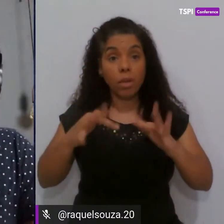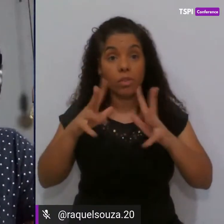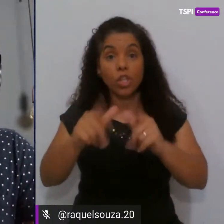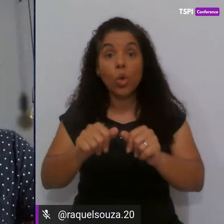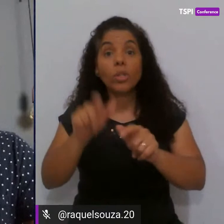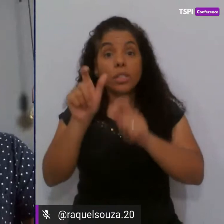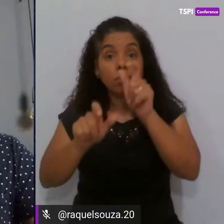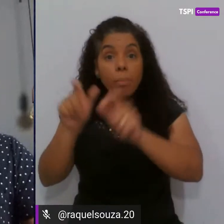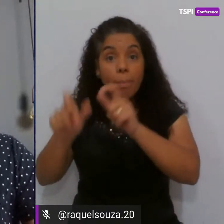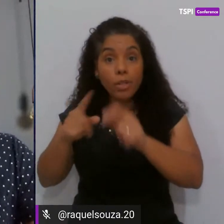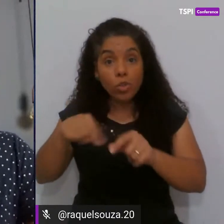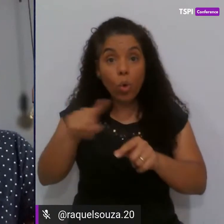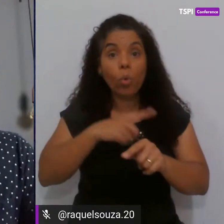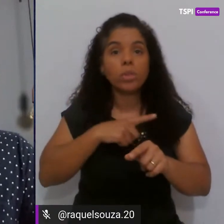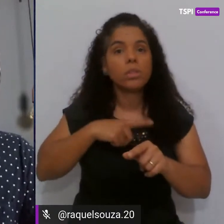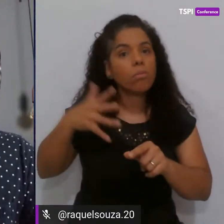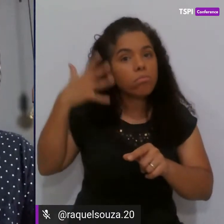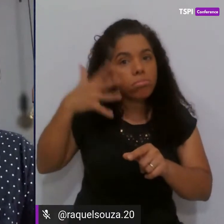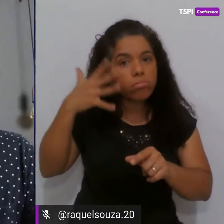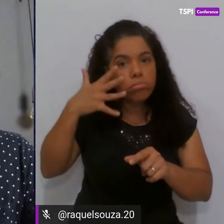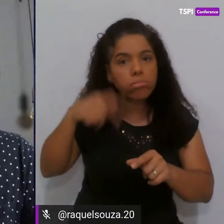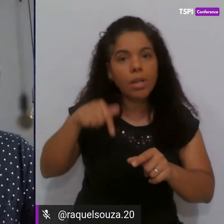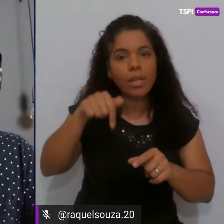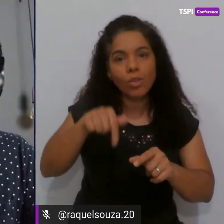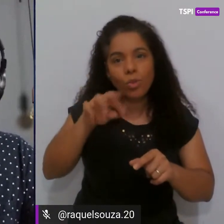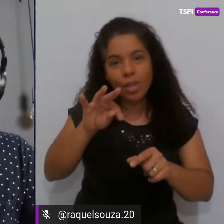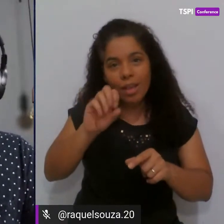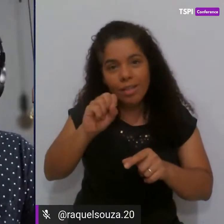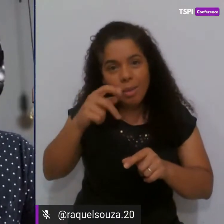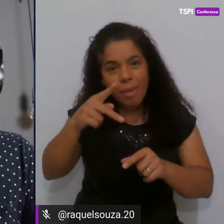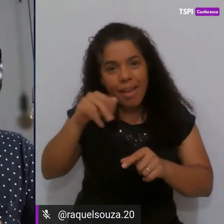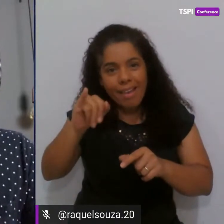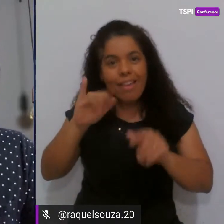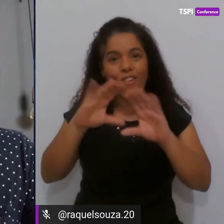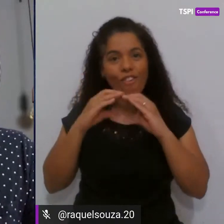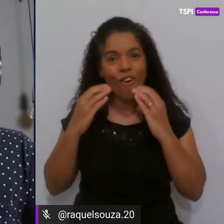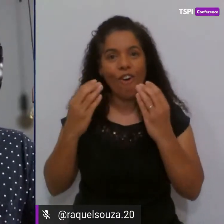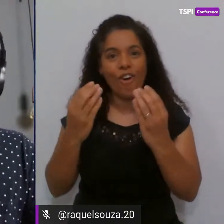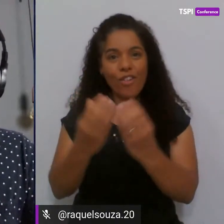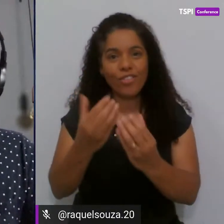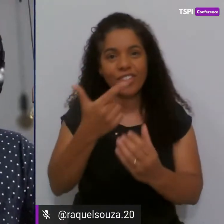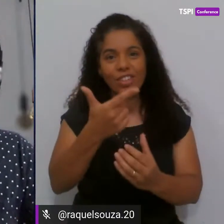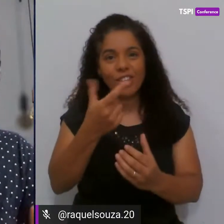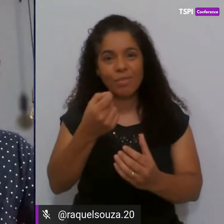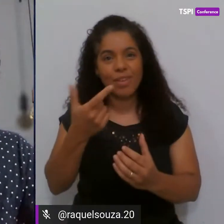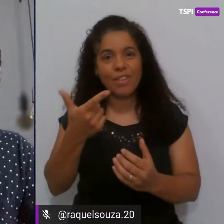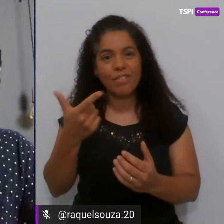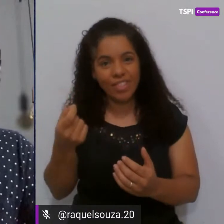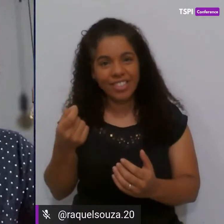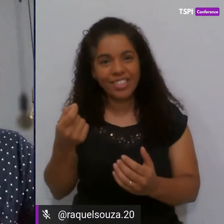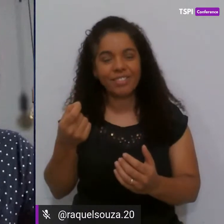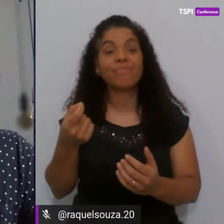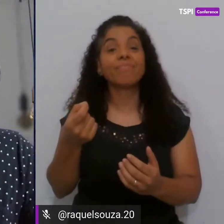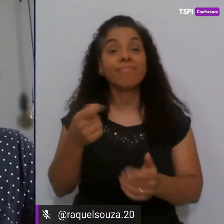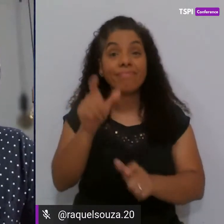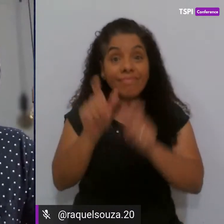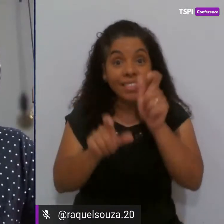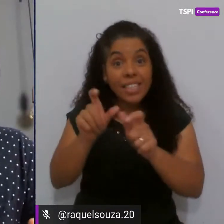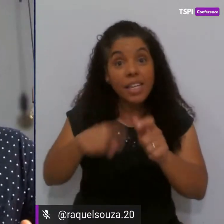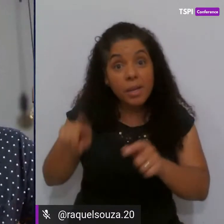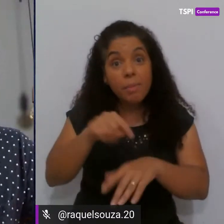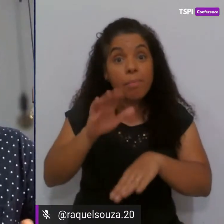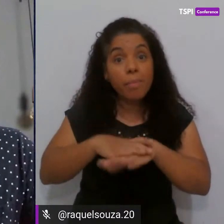pessoas que estão palestrando no TSP Conference 2020 são pessoas